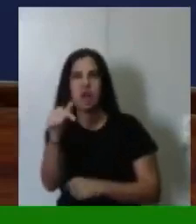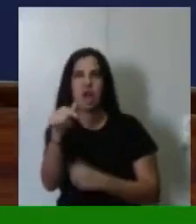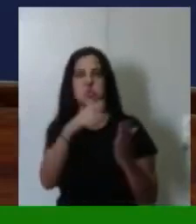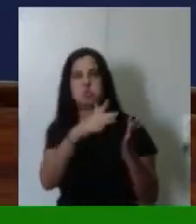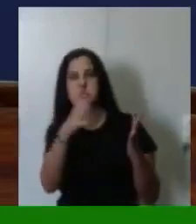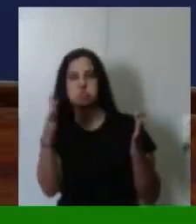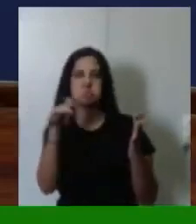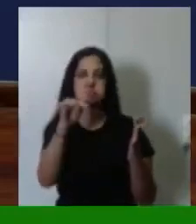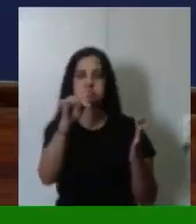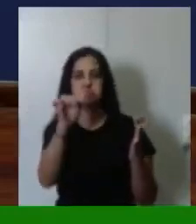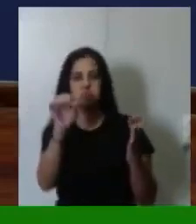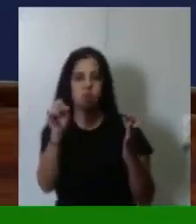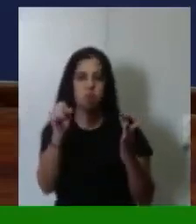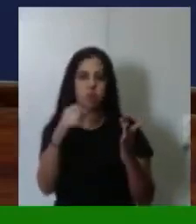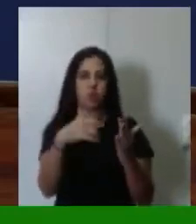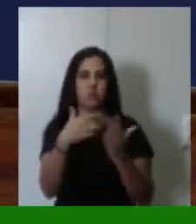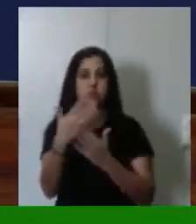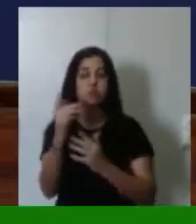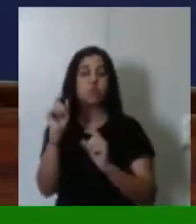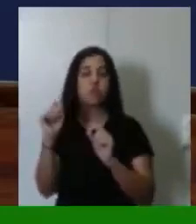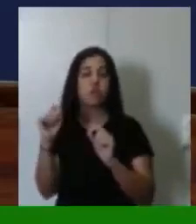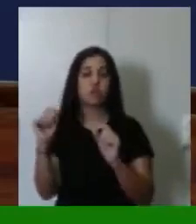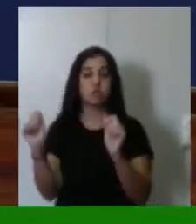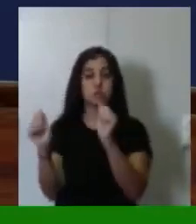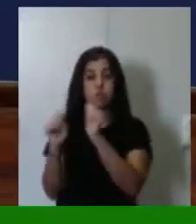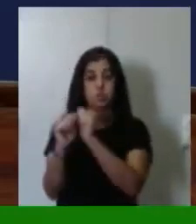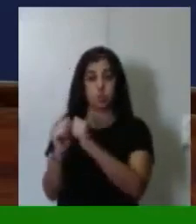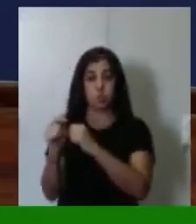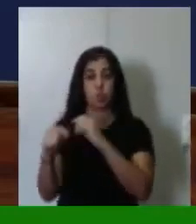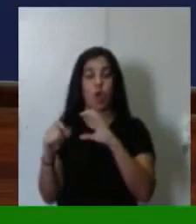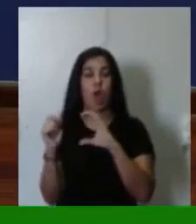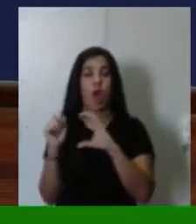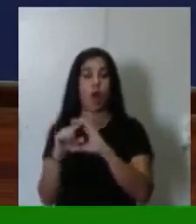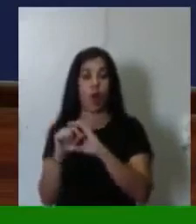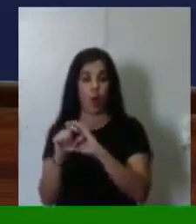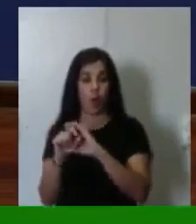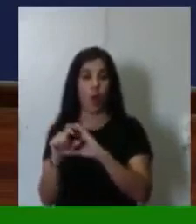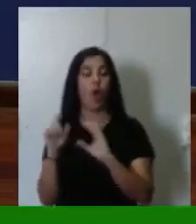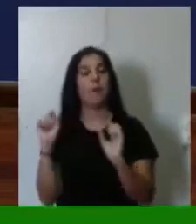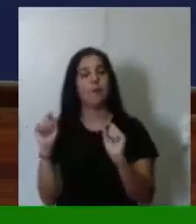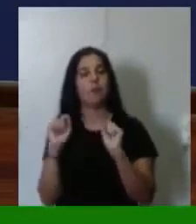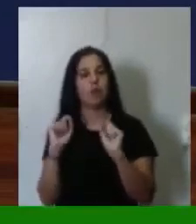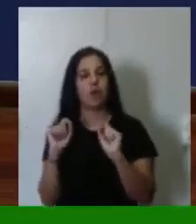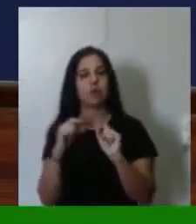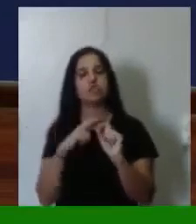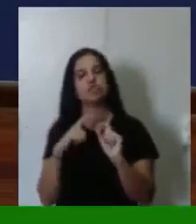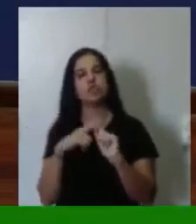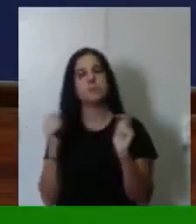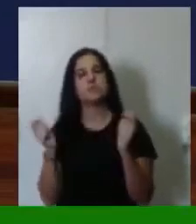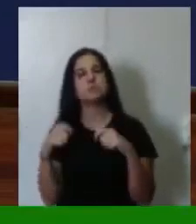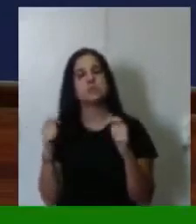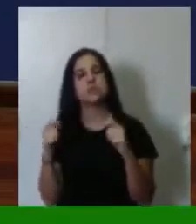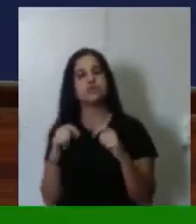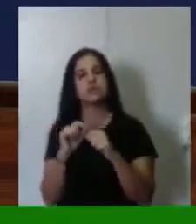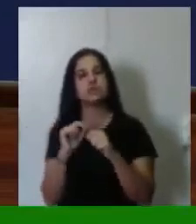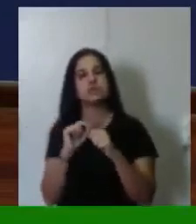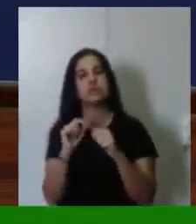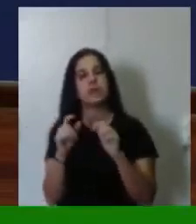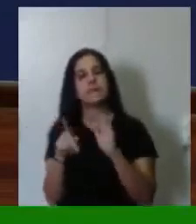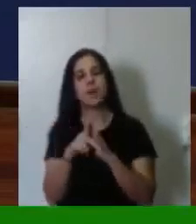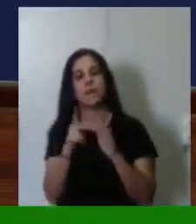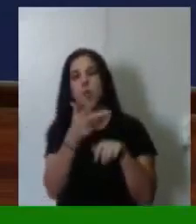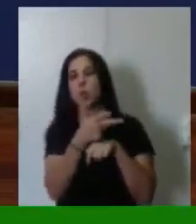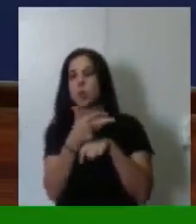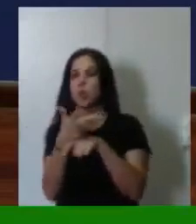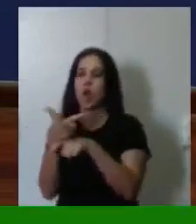as afiliadas da rede Globo de televisão tinham a possibilidade de fazer um documentário do seu estado e aquele que